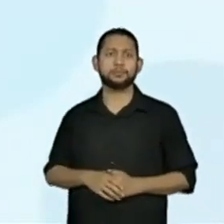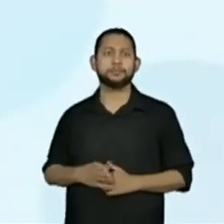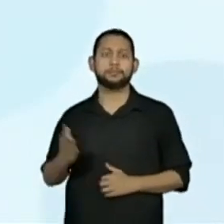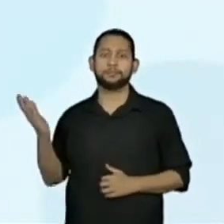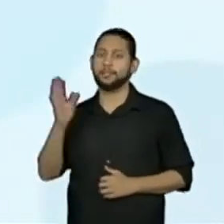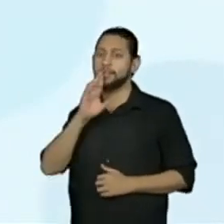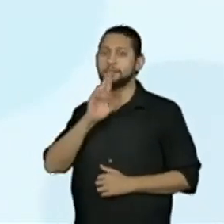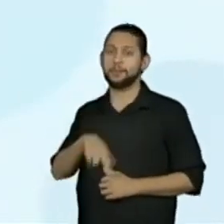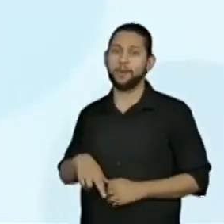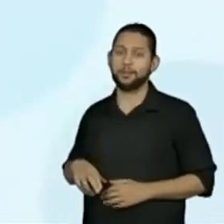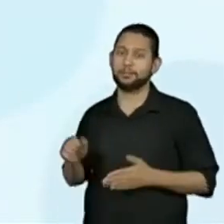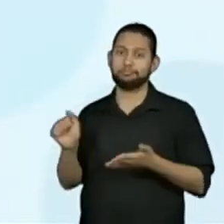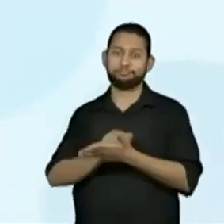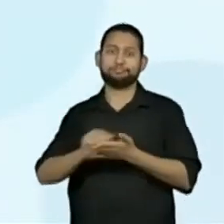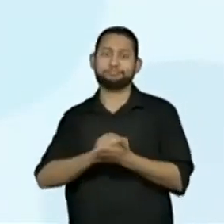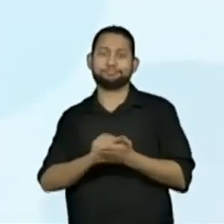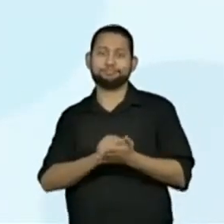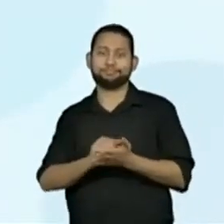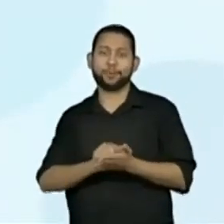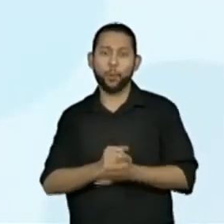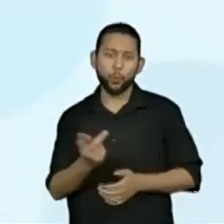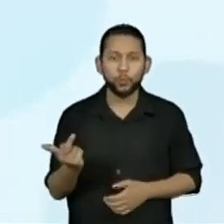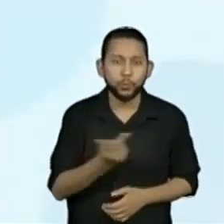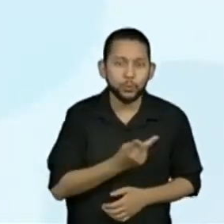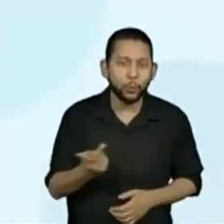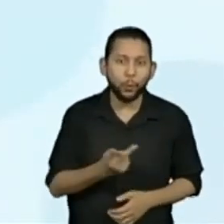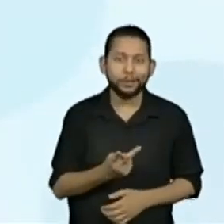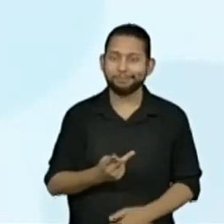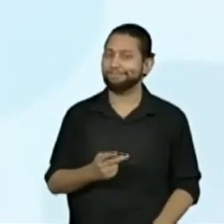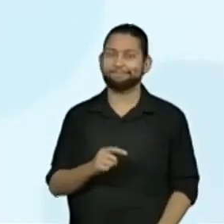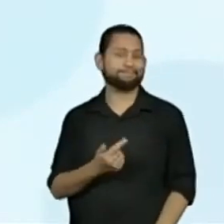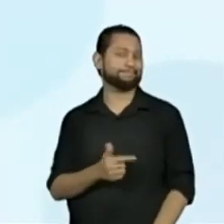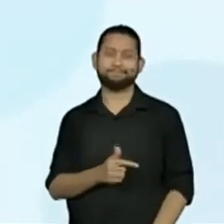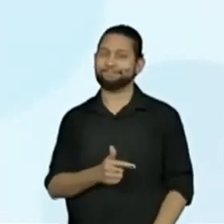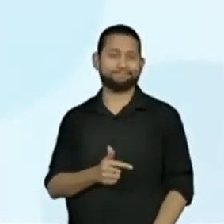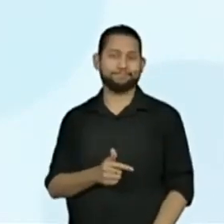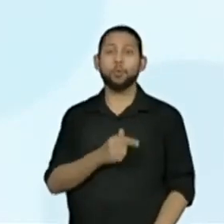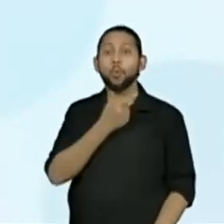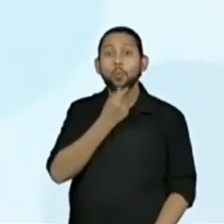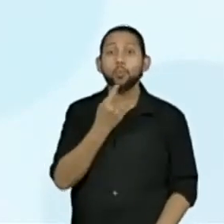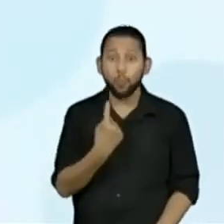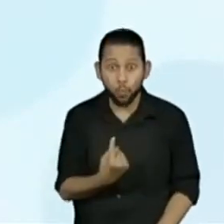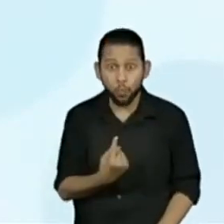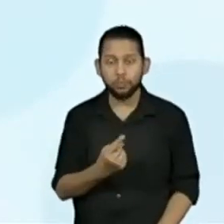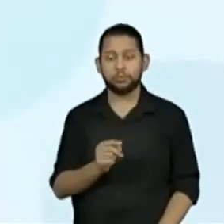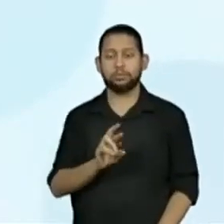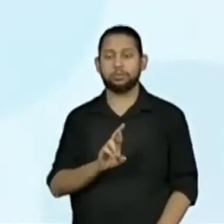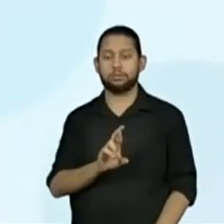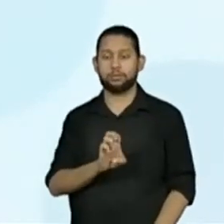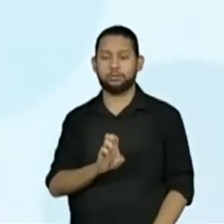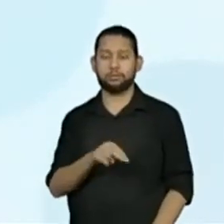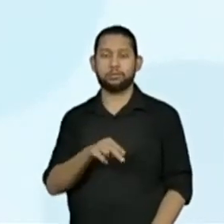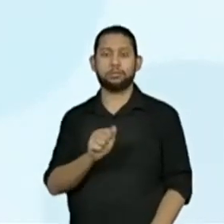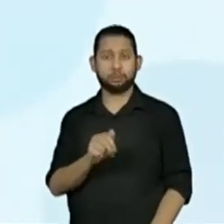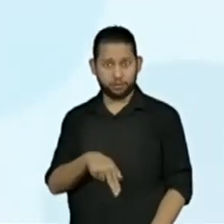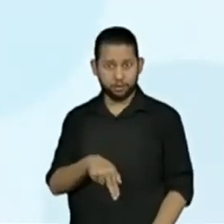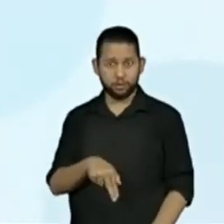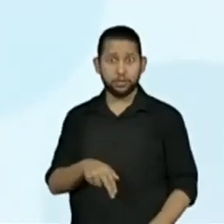vou deixar aqui, que o Renan tem mais chance de ganhar.